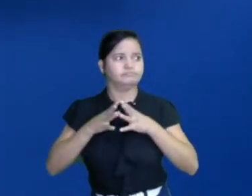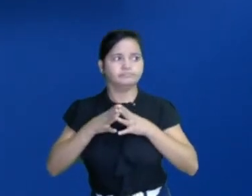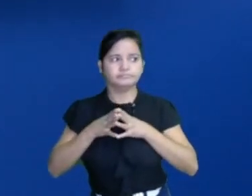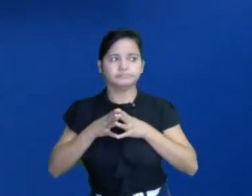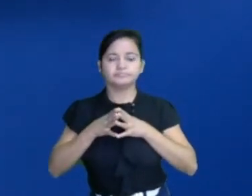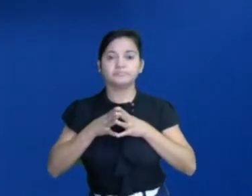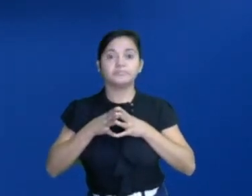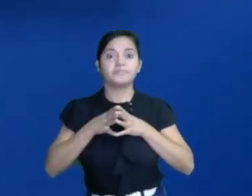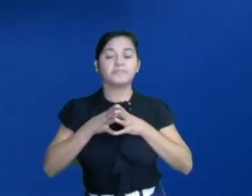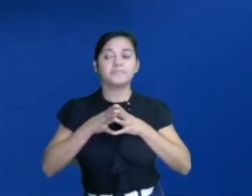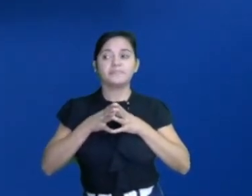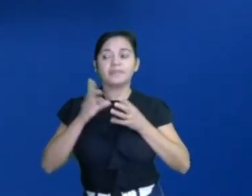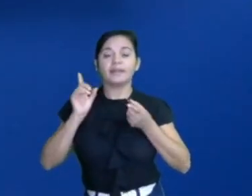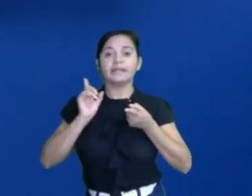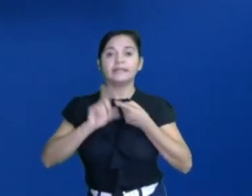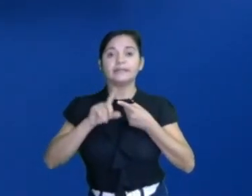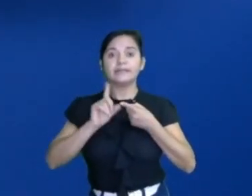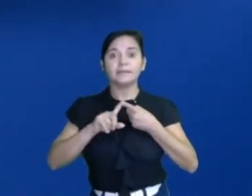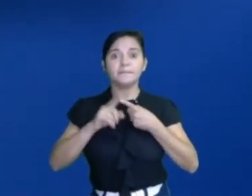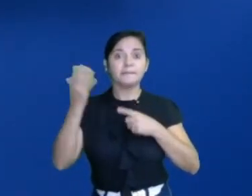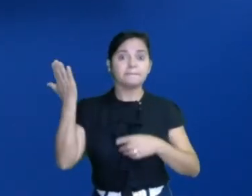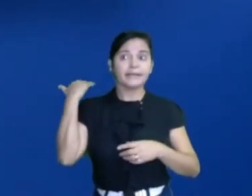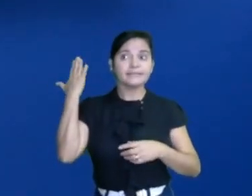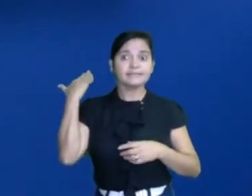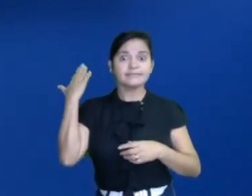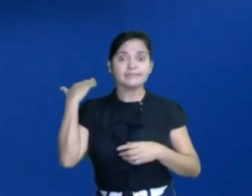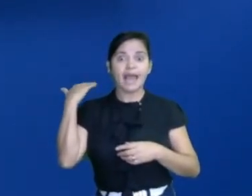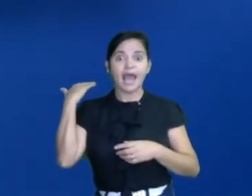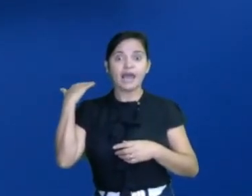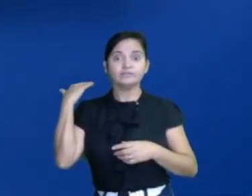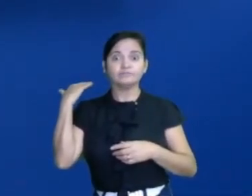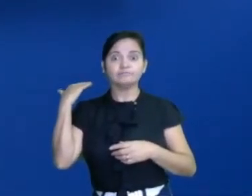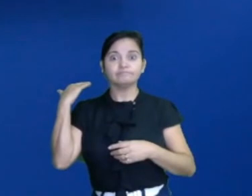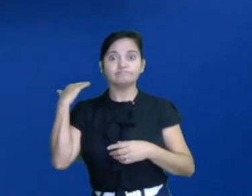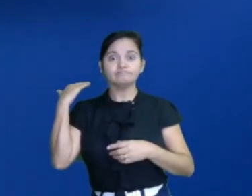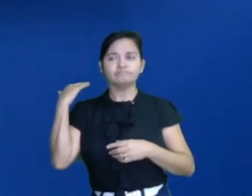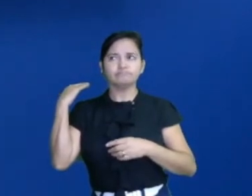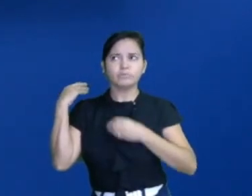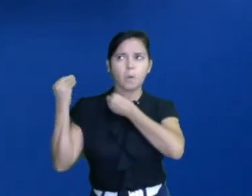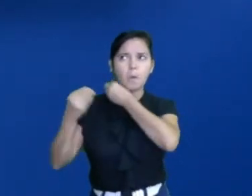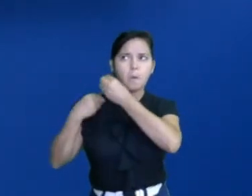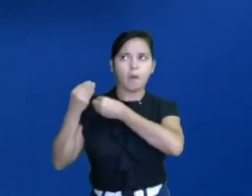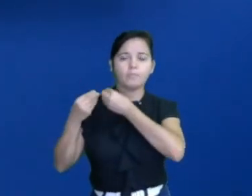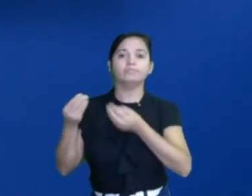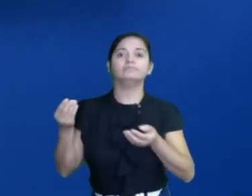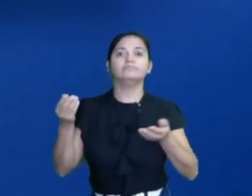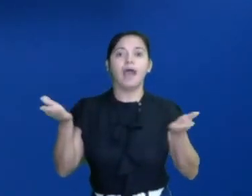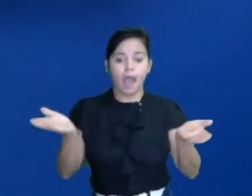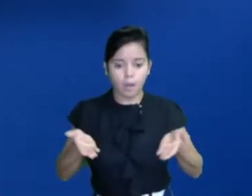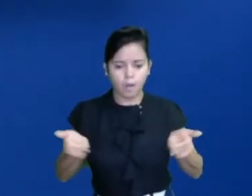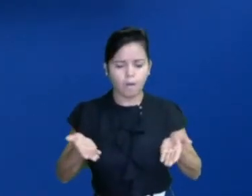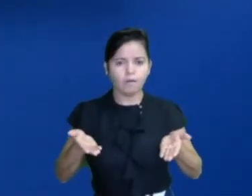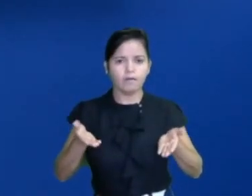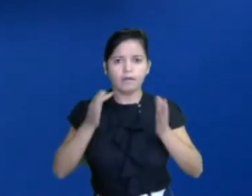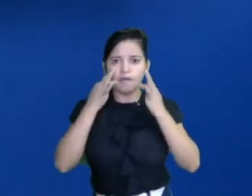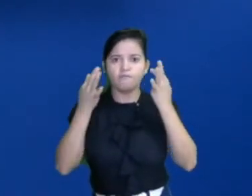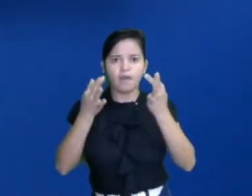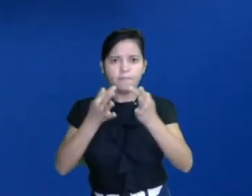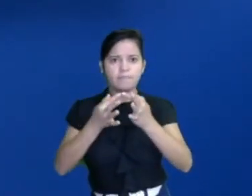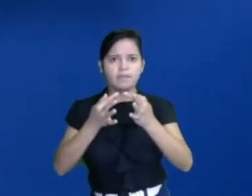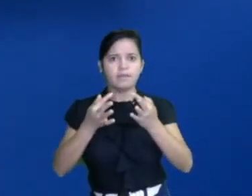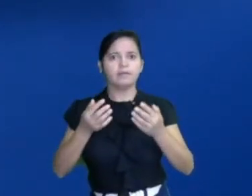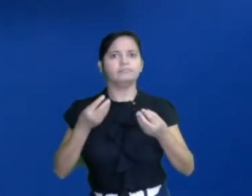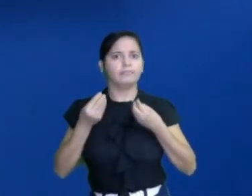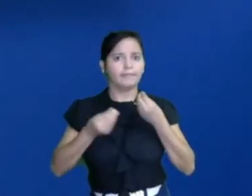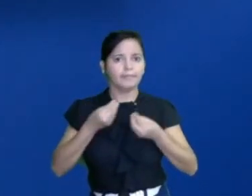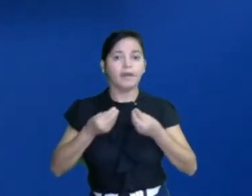viu a família do passado e a família do presente. Lembra daquela foto preta e branca que